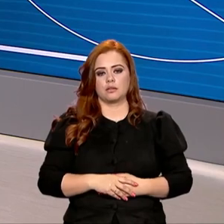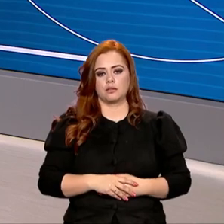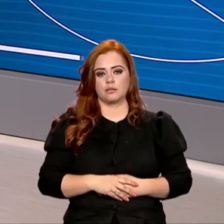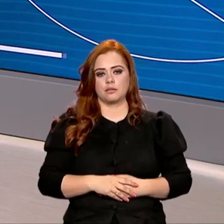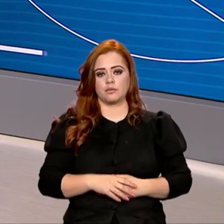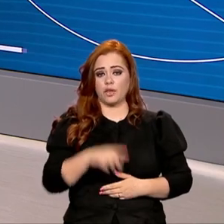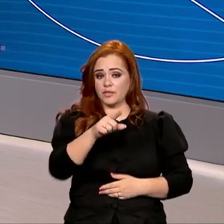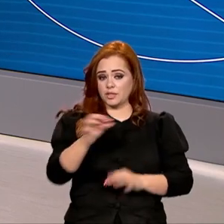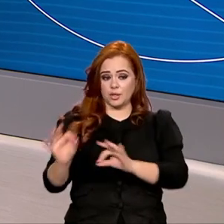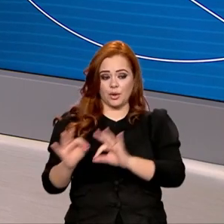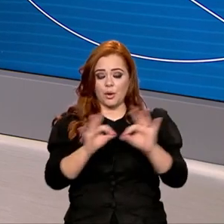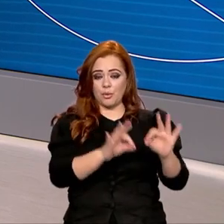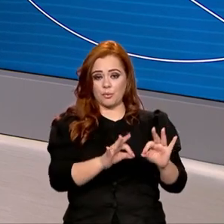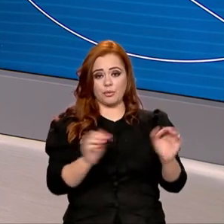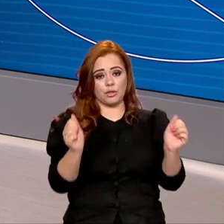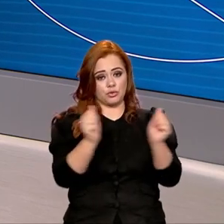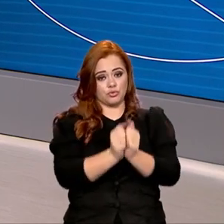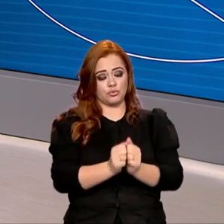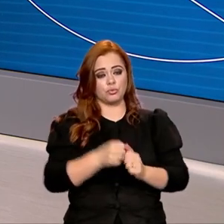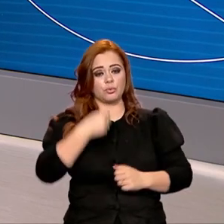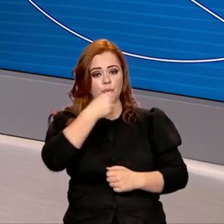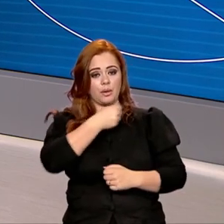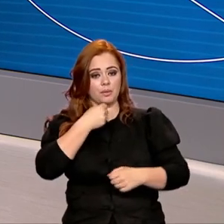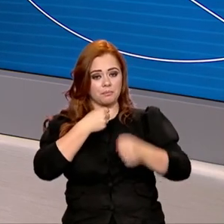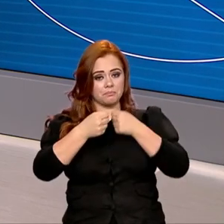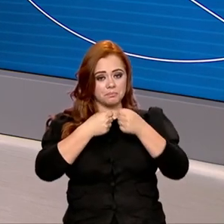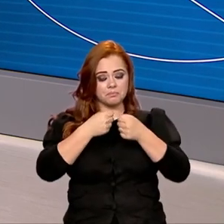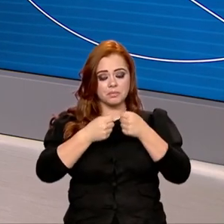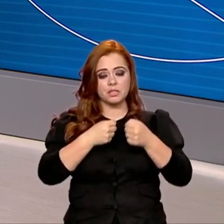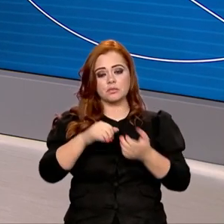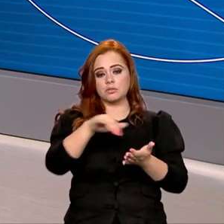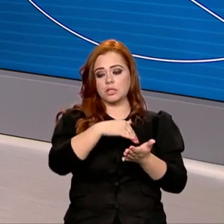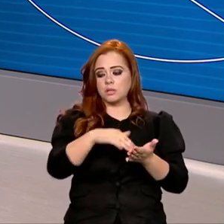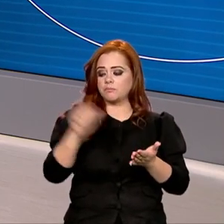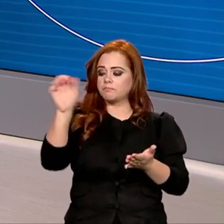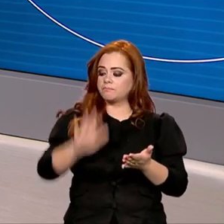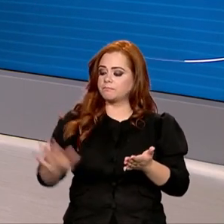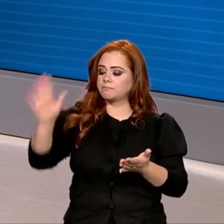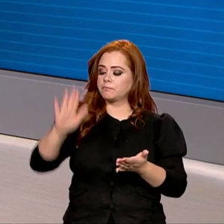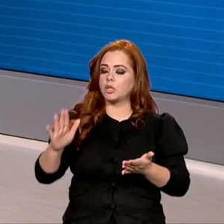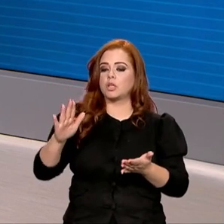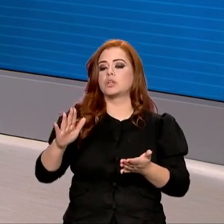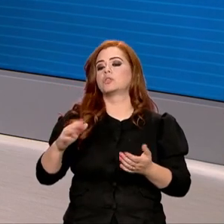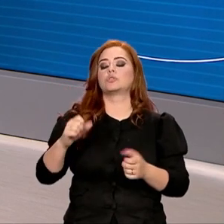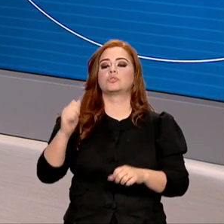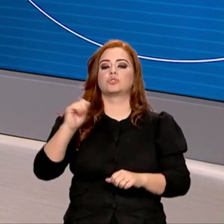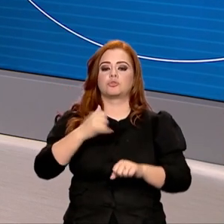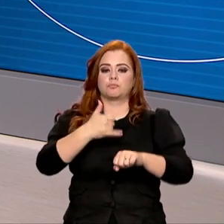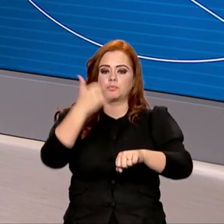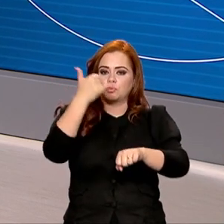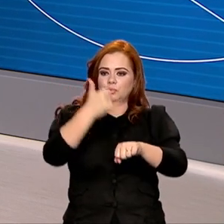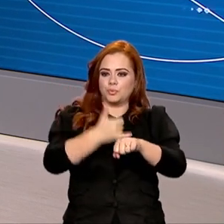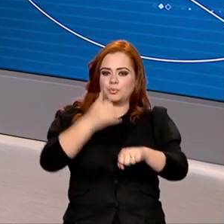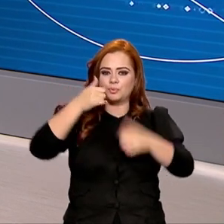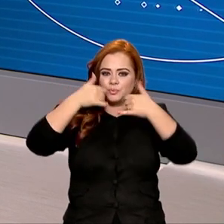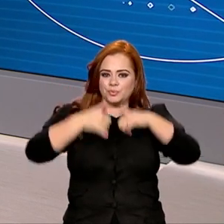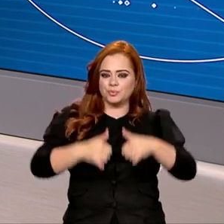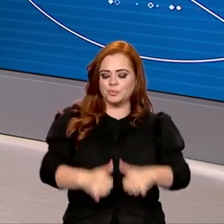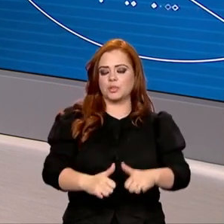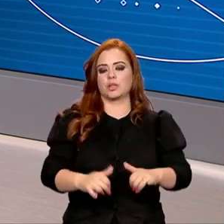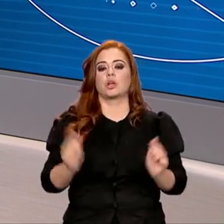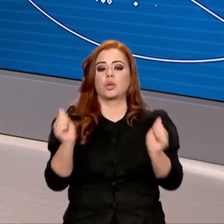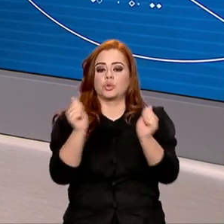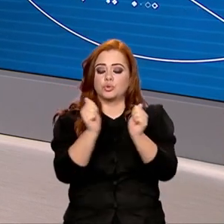Você acompanhou o coletivo de imprensa dos secretários nacionais do Ministério de Minas e Energia, Gentil Sarr e Tiago Barral,